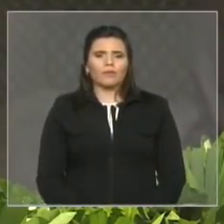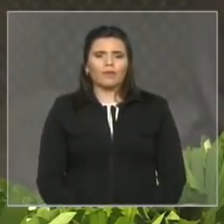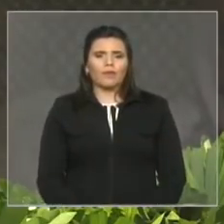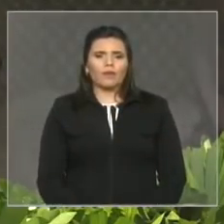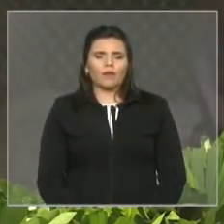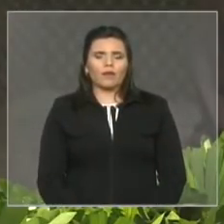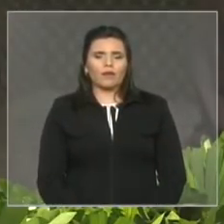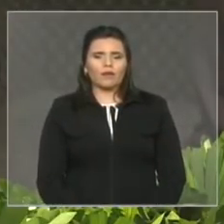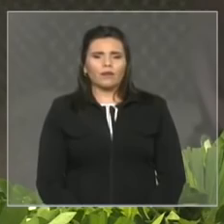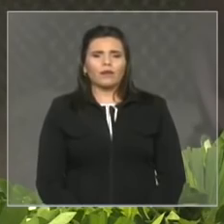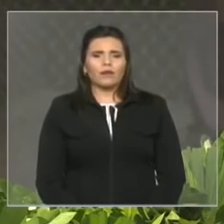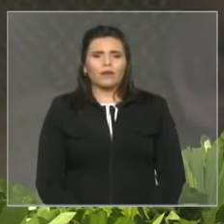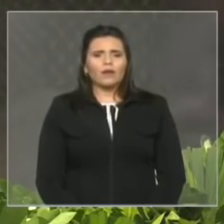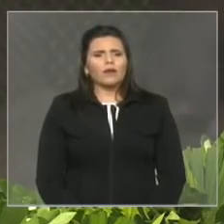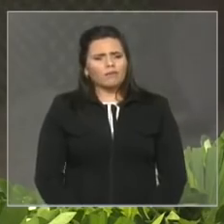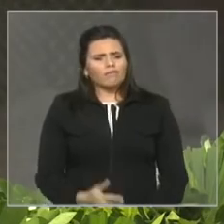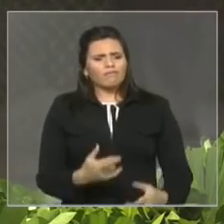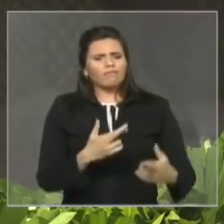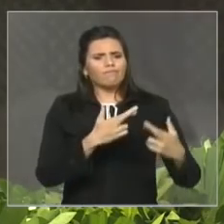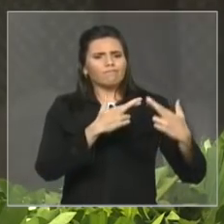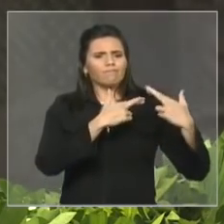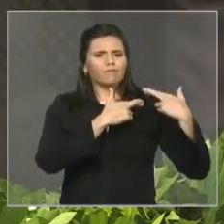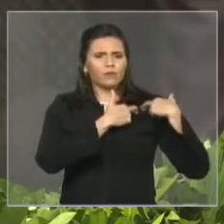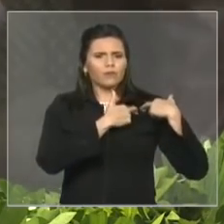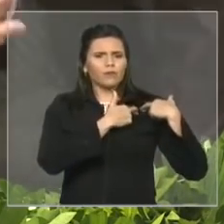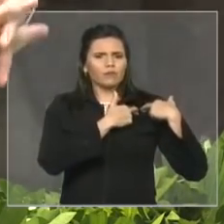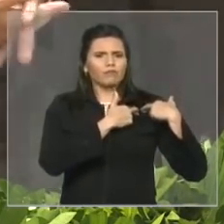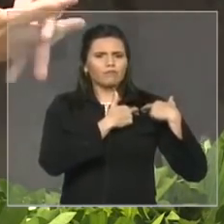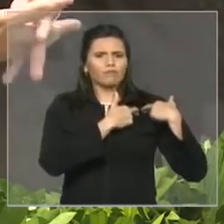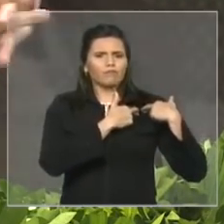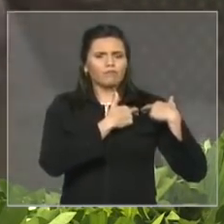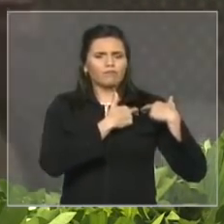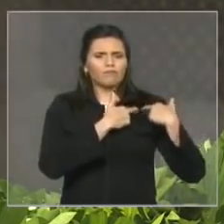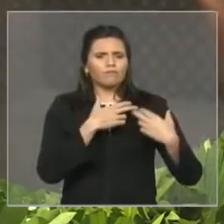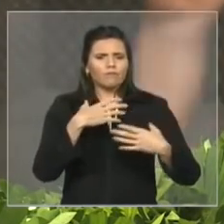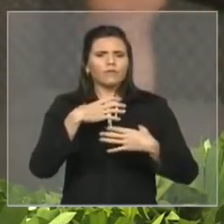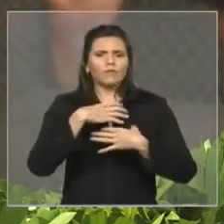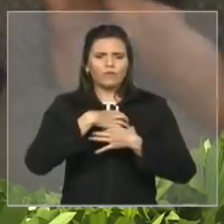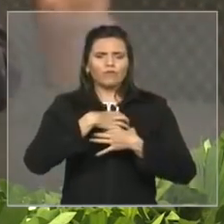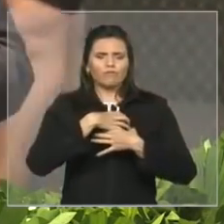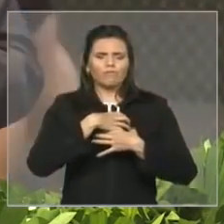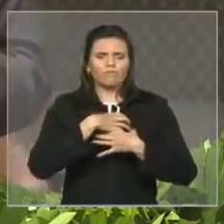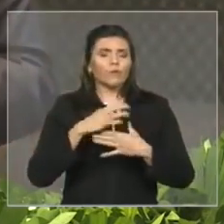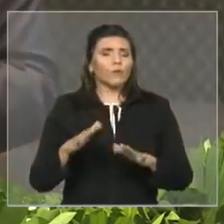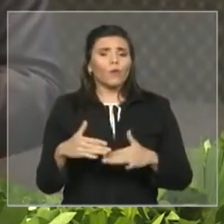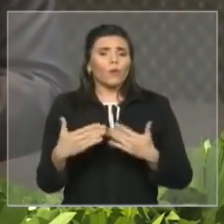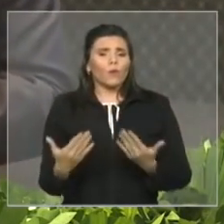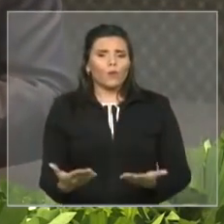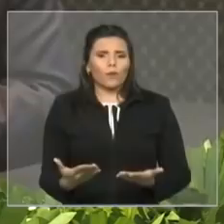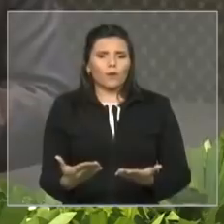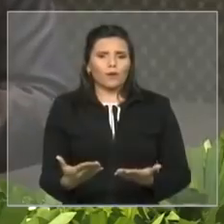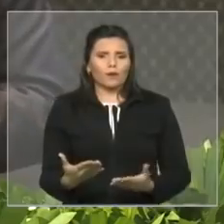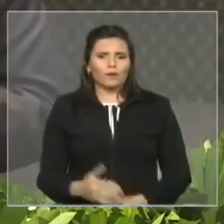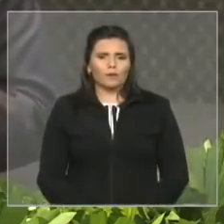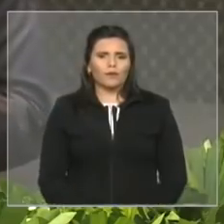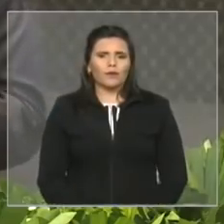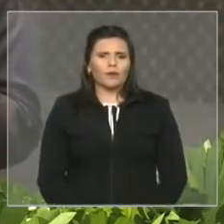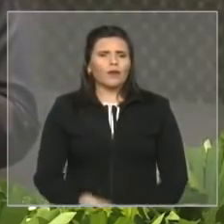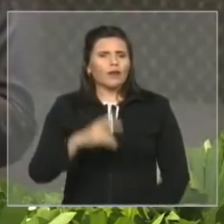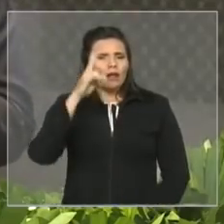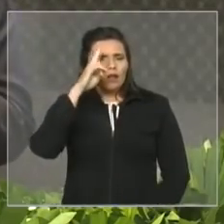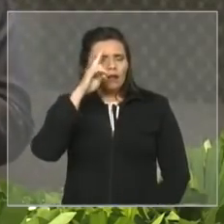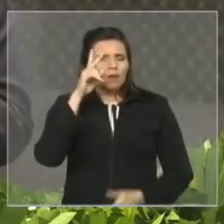cumprimento de um dever, mas um dever que deve ser enunciado, pois, como disse o poeta